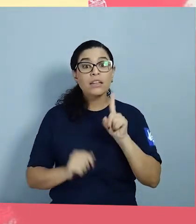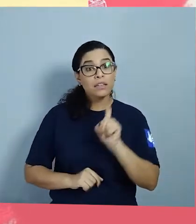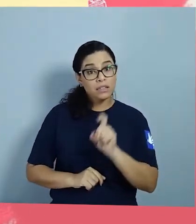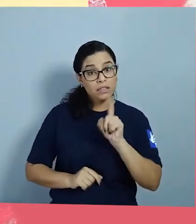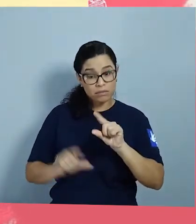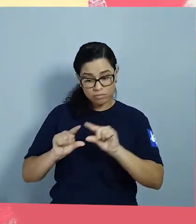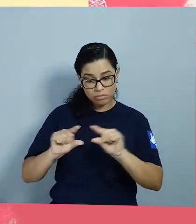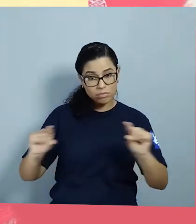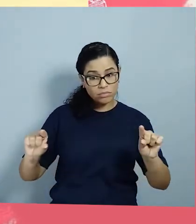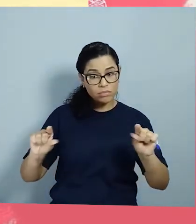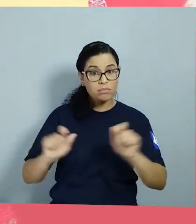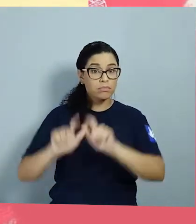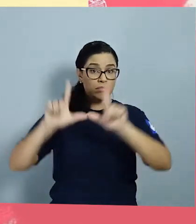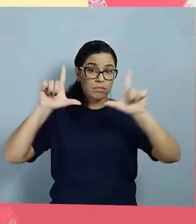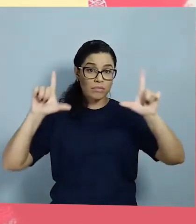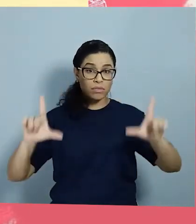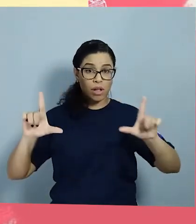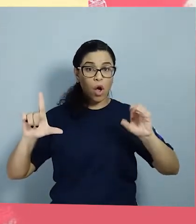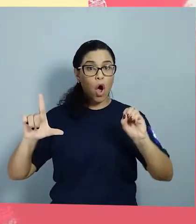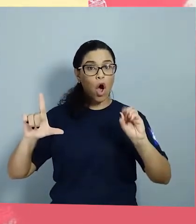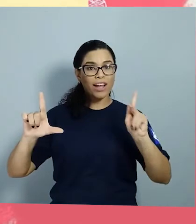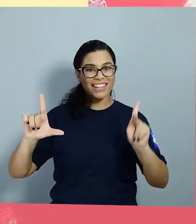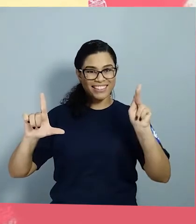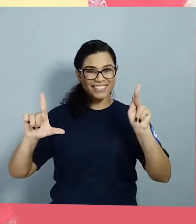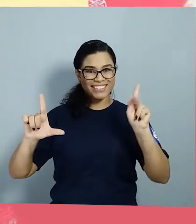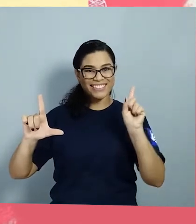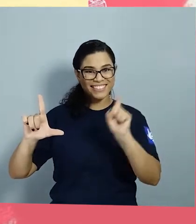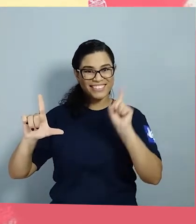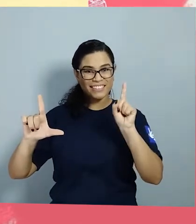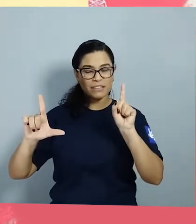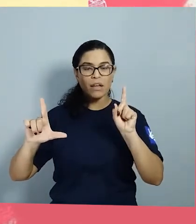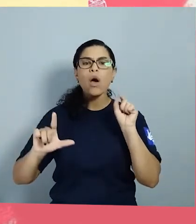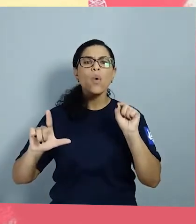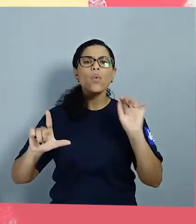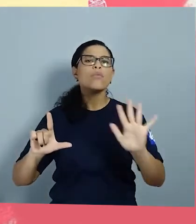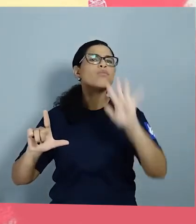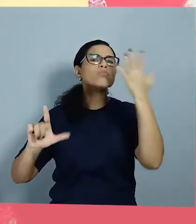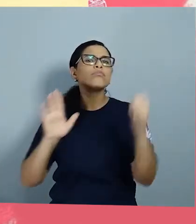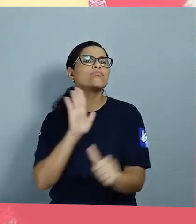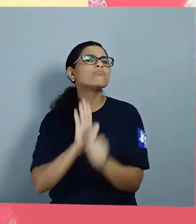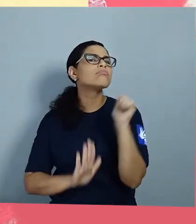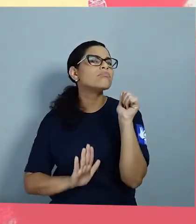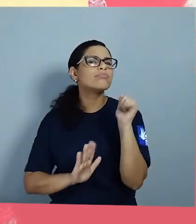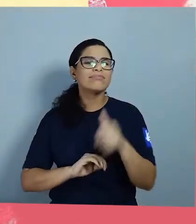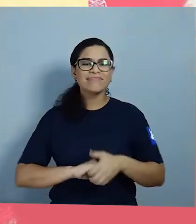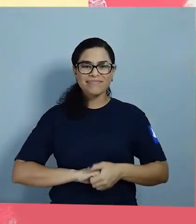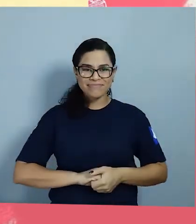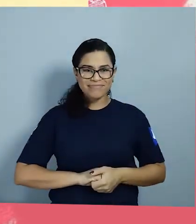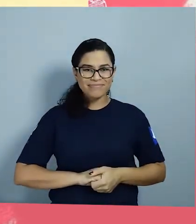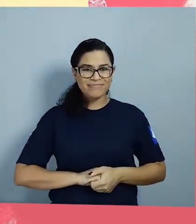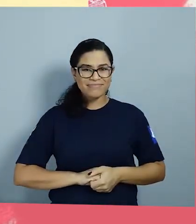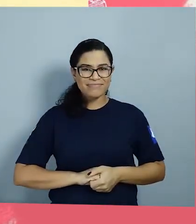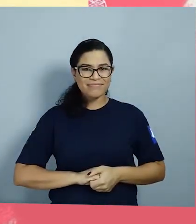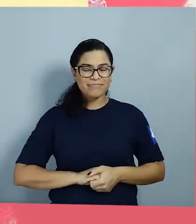Combinado? Eles vão clicar no link e vai aparecer essa tela É só clicar em ok O acontece primeiro?